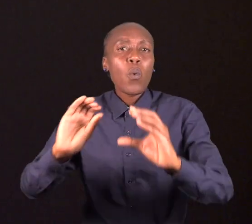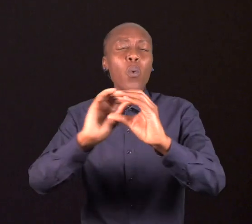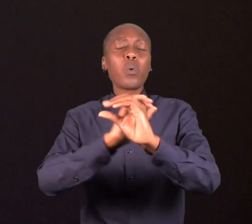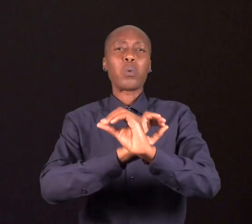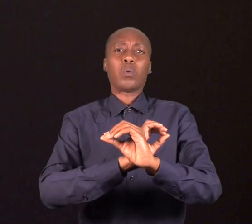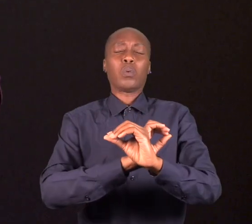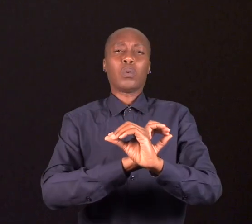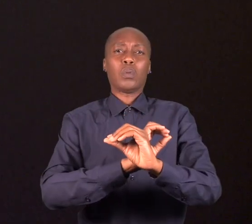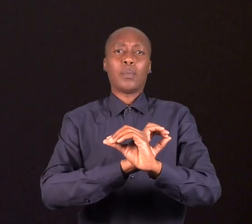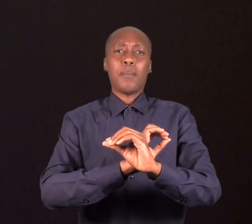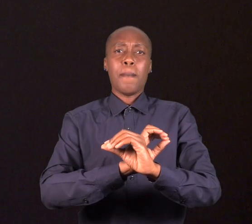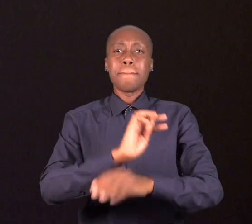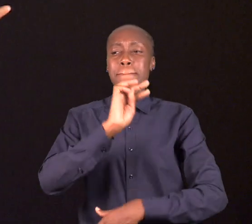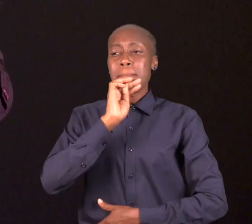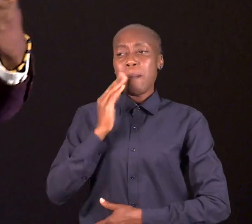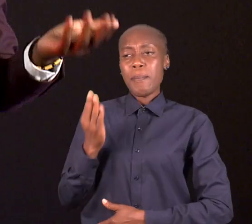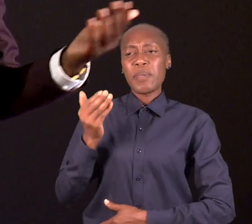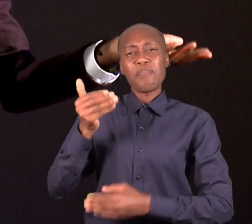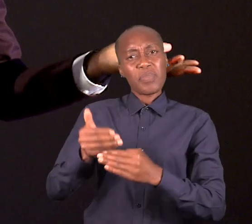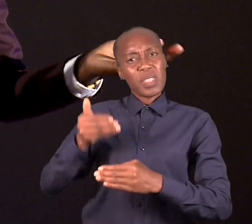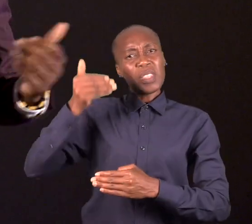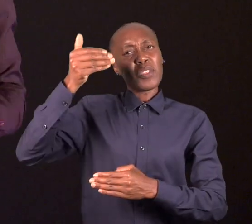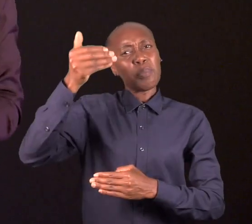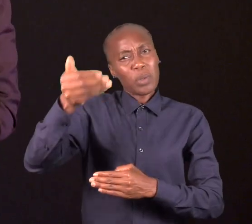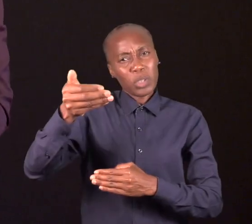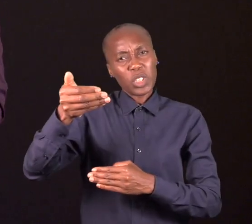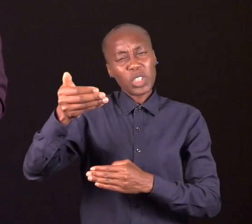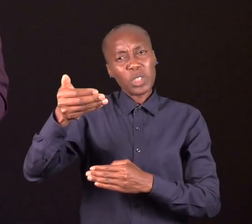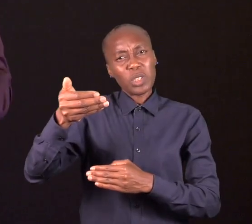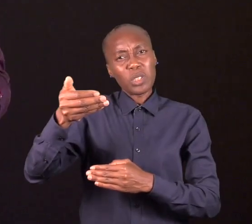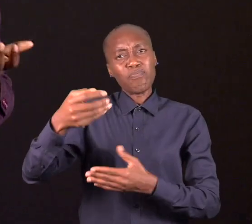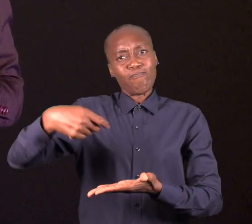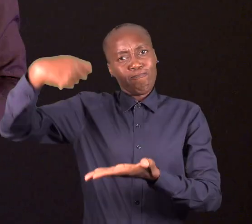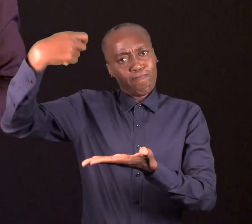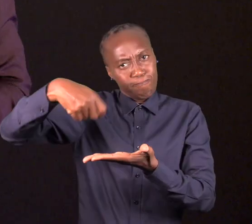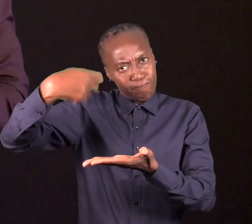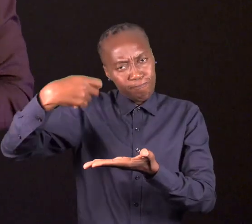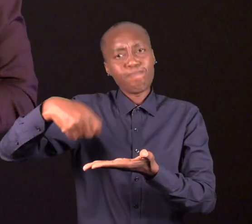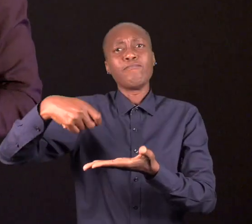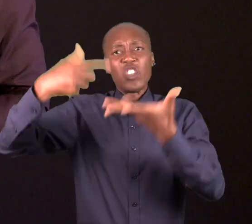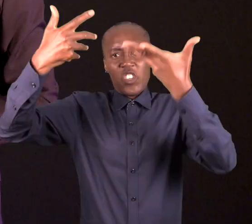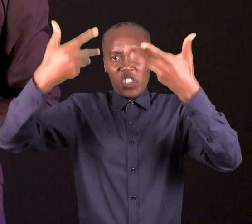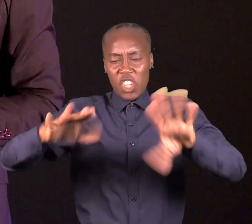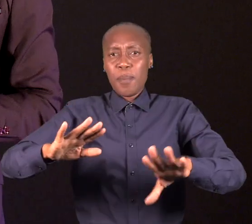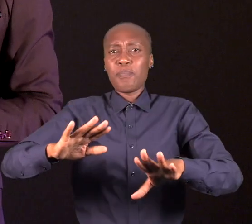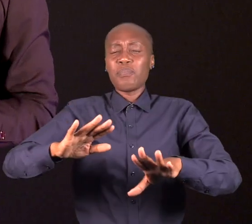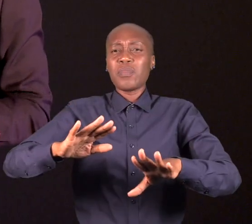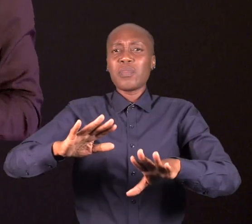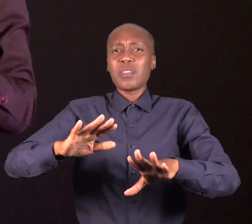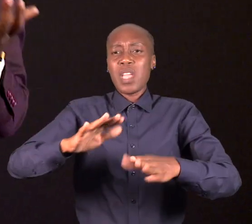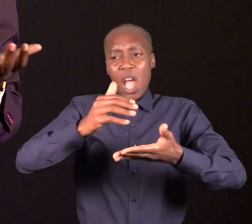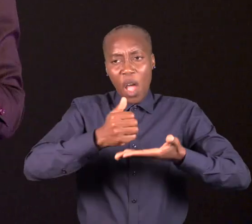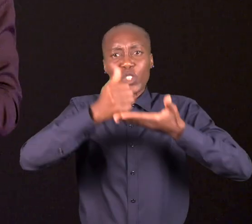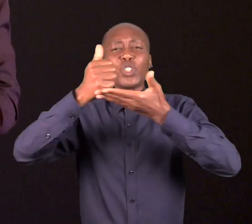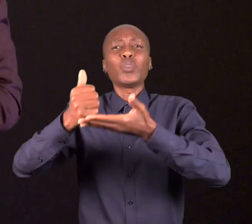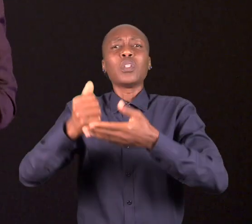Felizmente, conseguimos, minha mãe conseguiu ganhar a razão, teve as suas casas de volta, felizmente, com